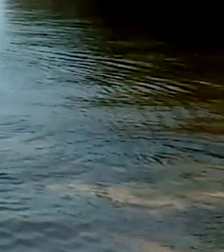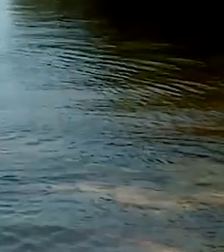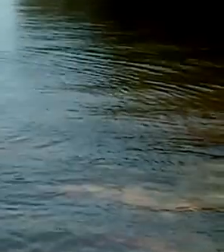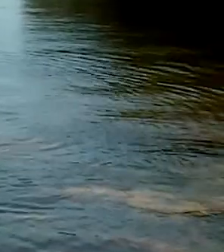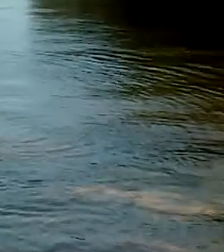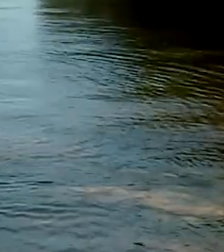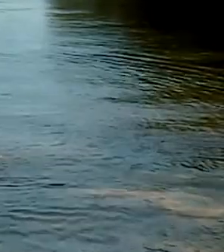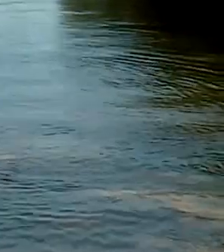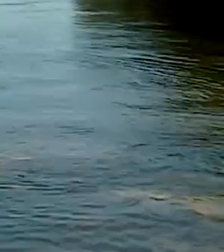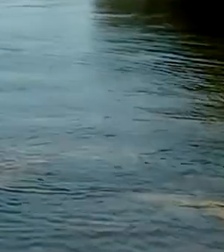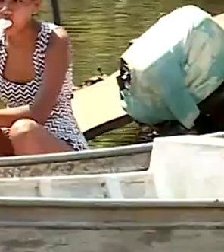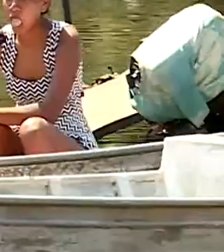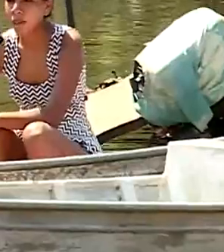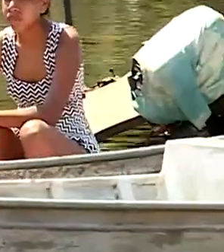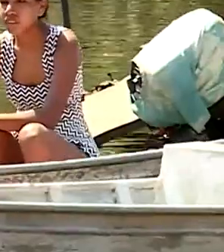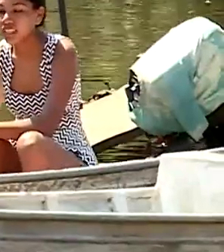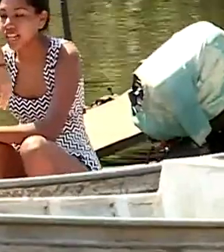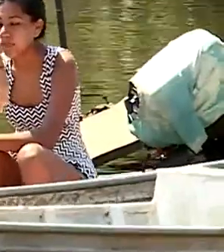Amazônia Mais